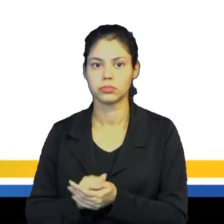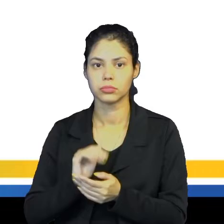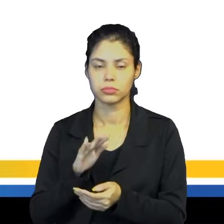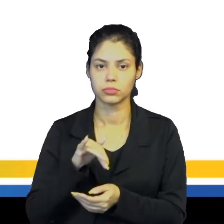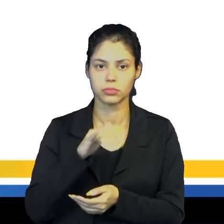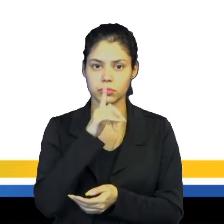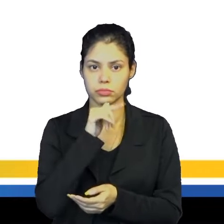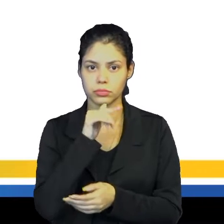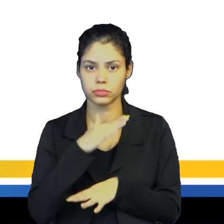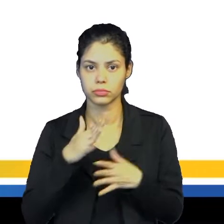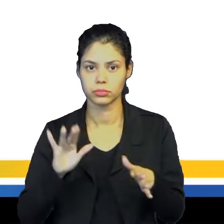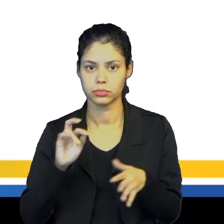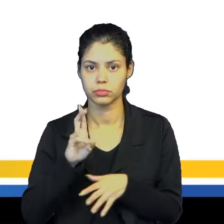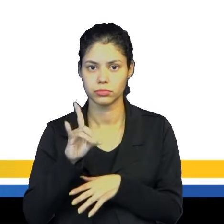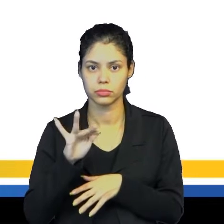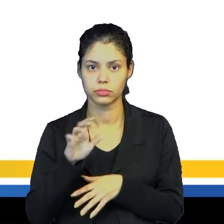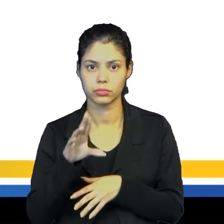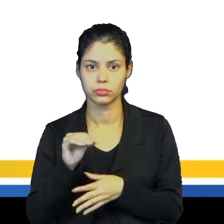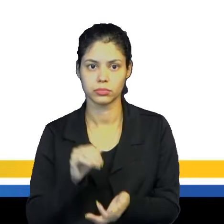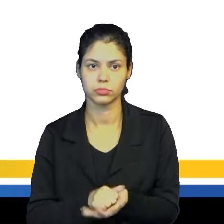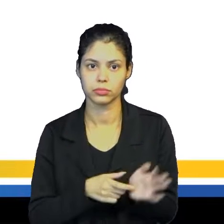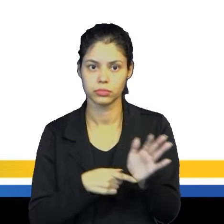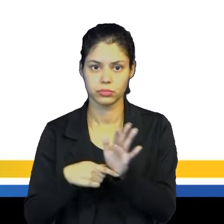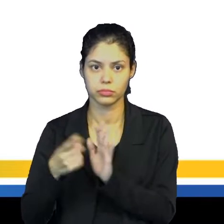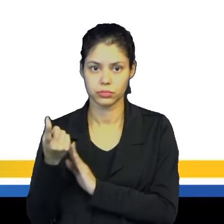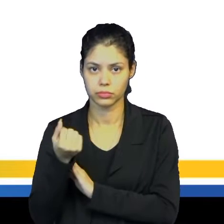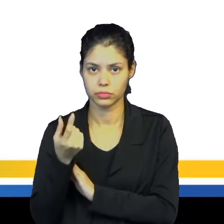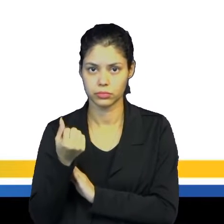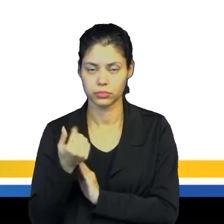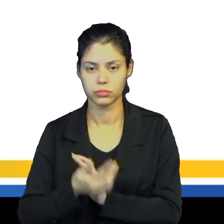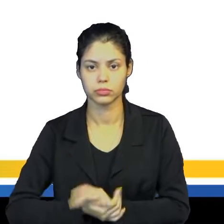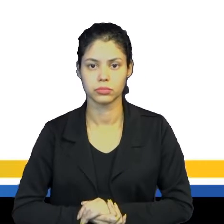mar Mediterrâneo, se apresentava com grandes lucros.